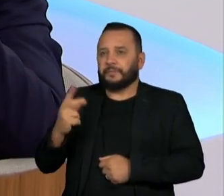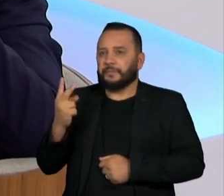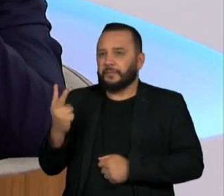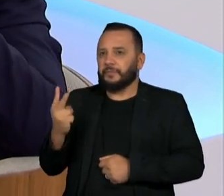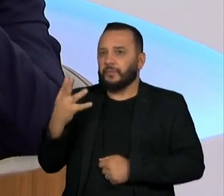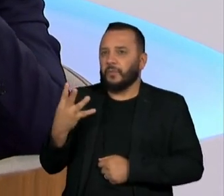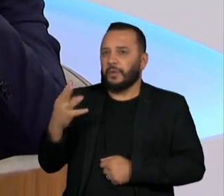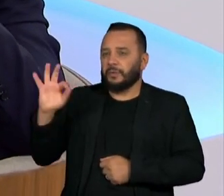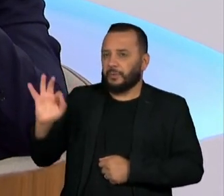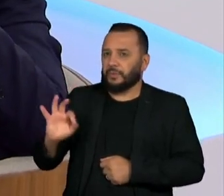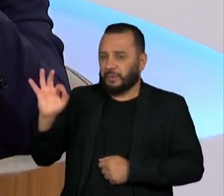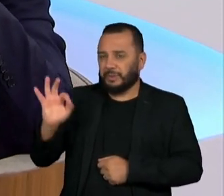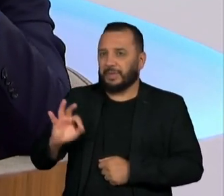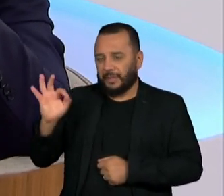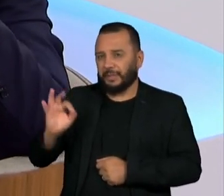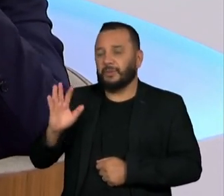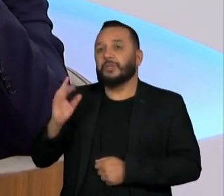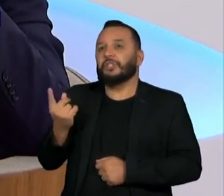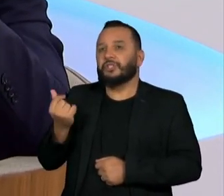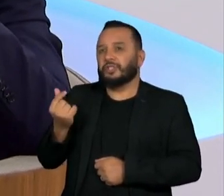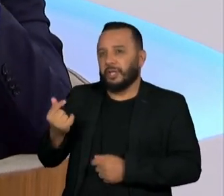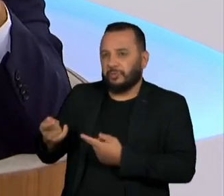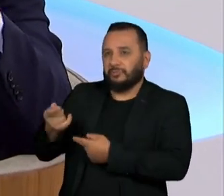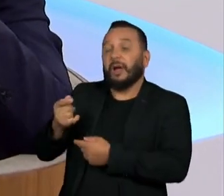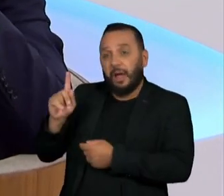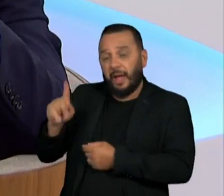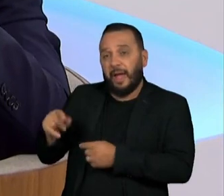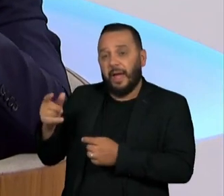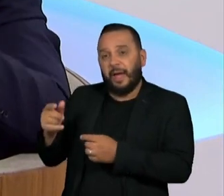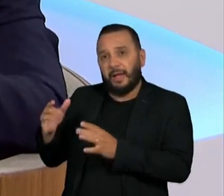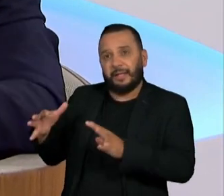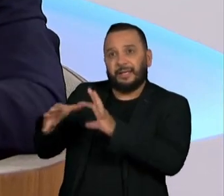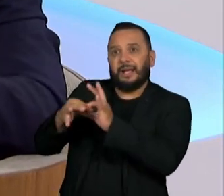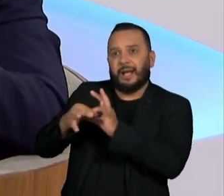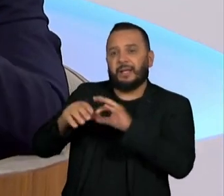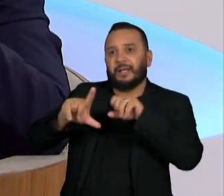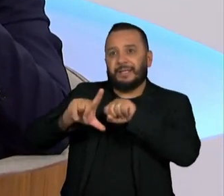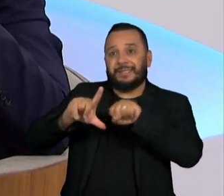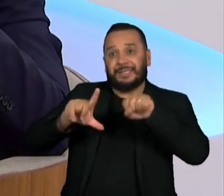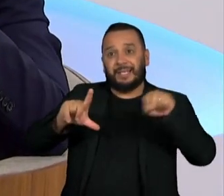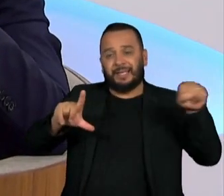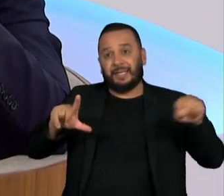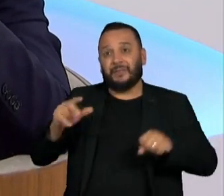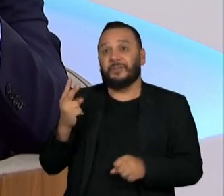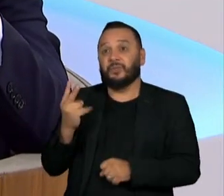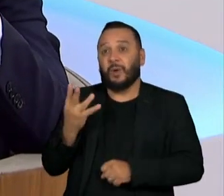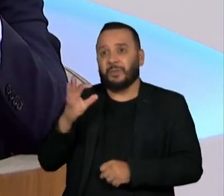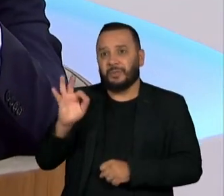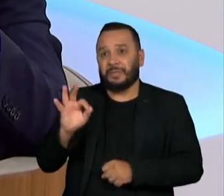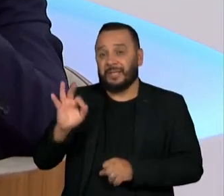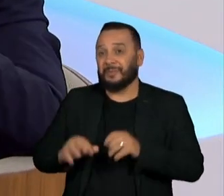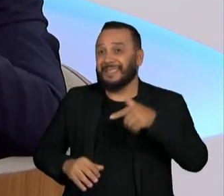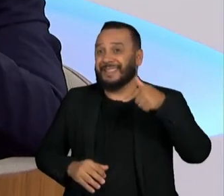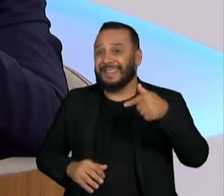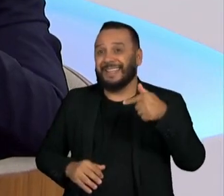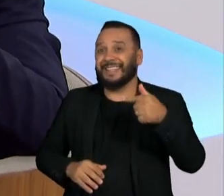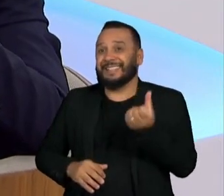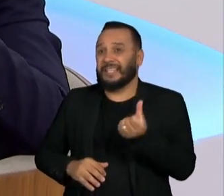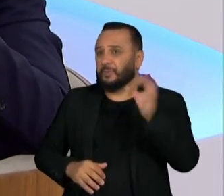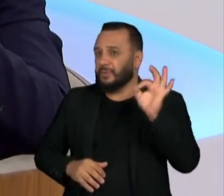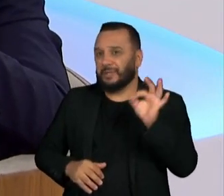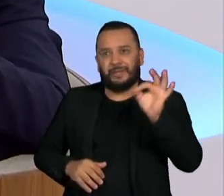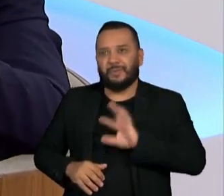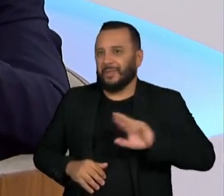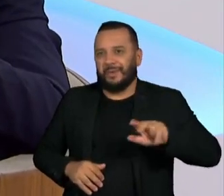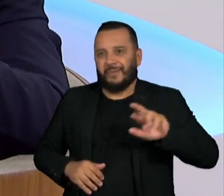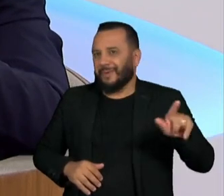% do crédito que gira indexado a Selic, ou seja, que ele está ligado a Selic, mas tem 76% do crédito que não está na Selic,